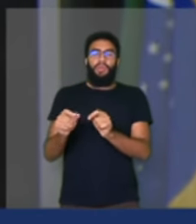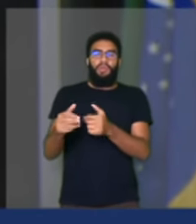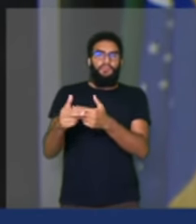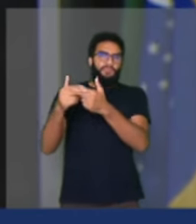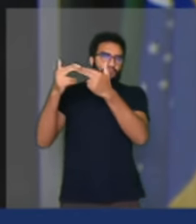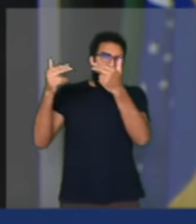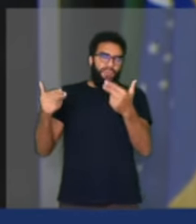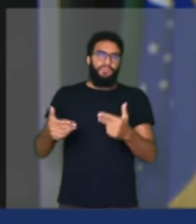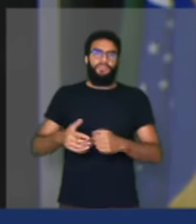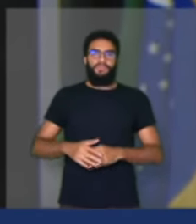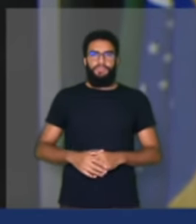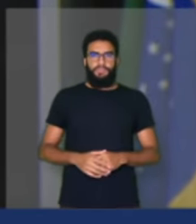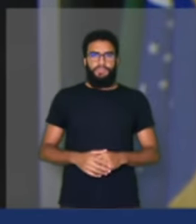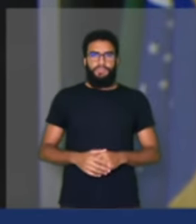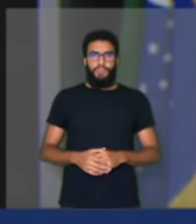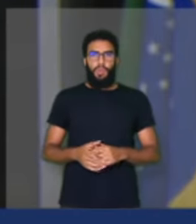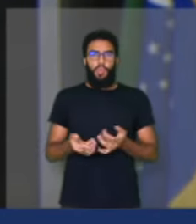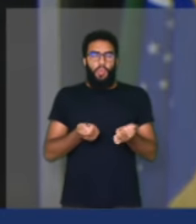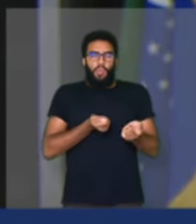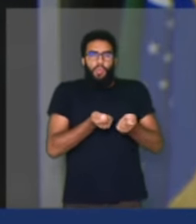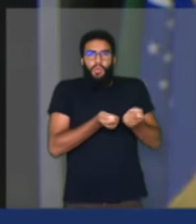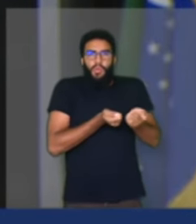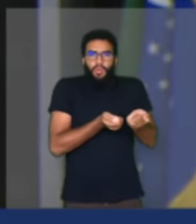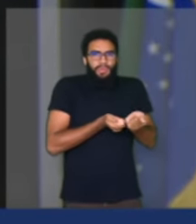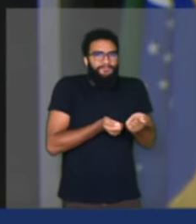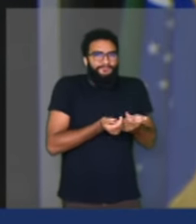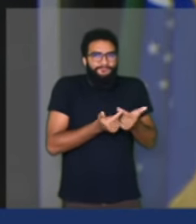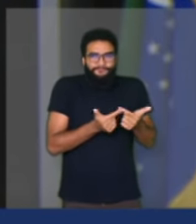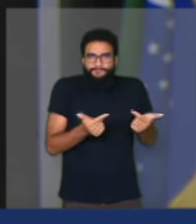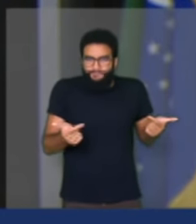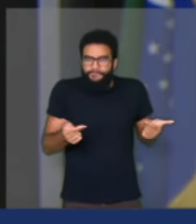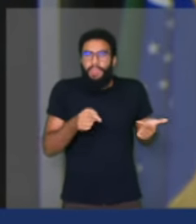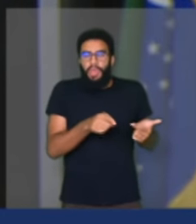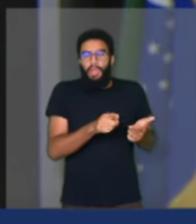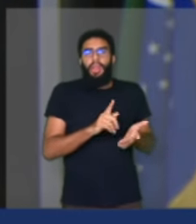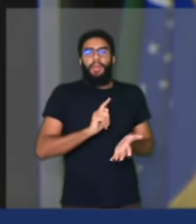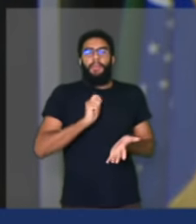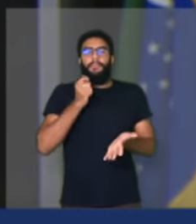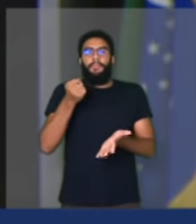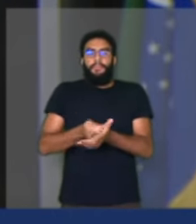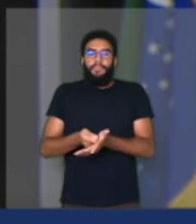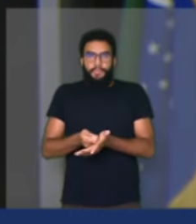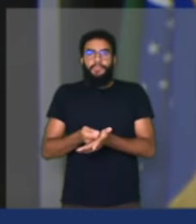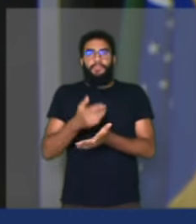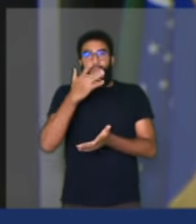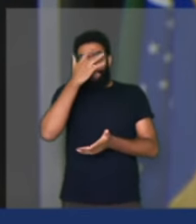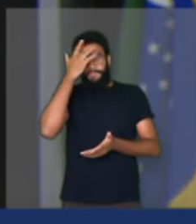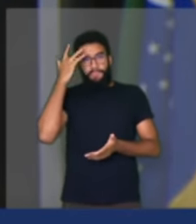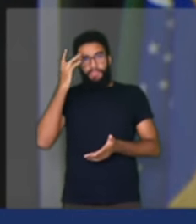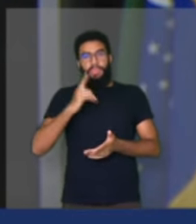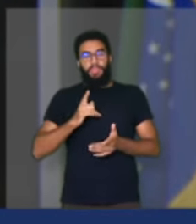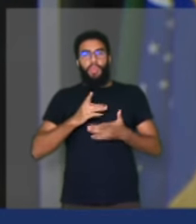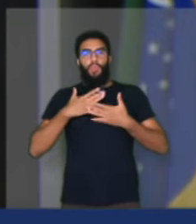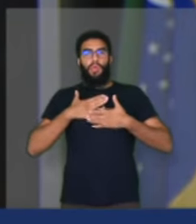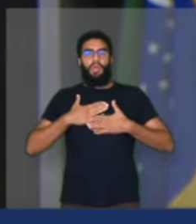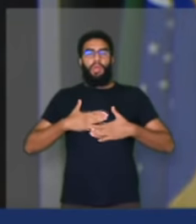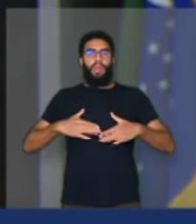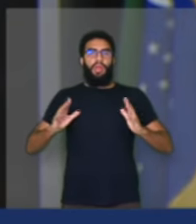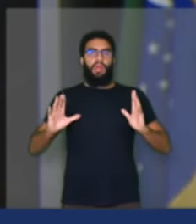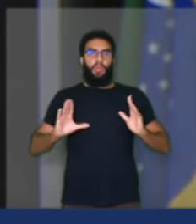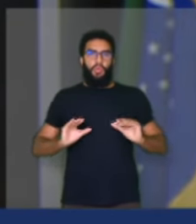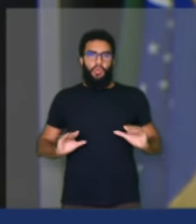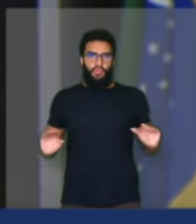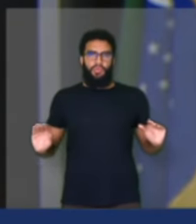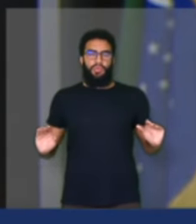É a instabilidade que paga os benefícios de quem tem estabilidade. E é